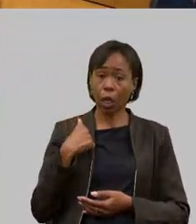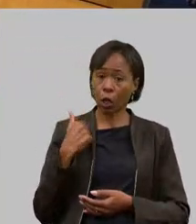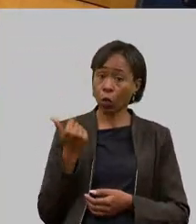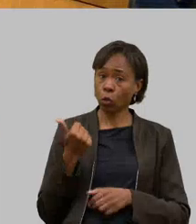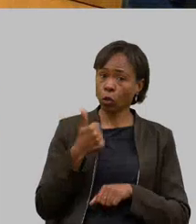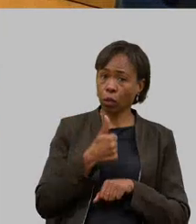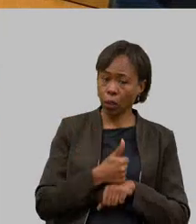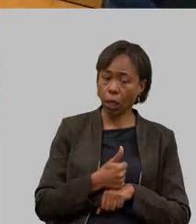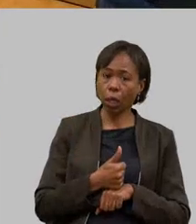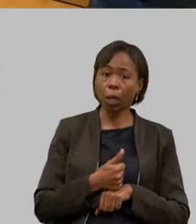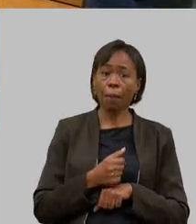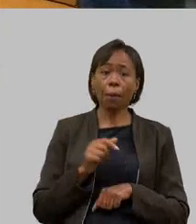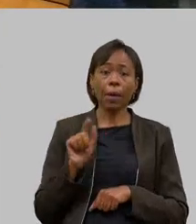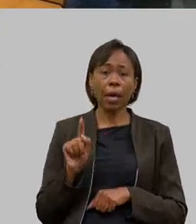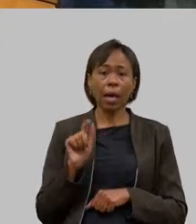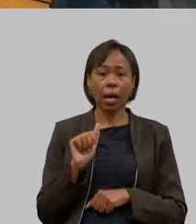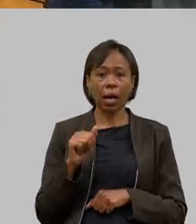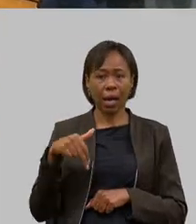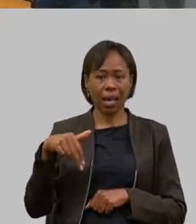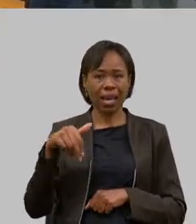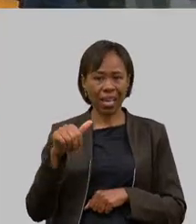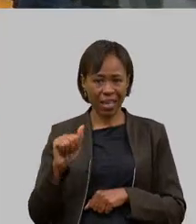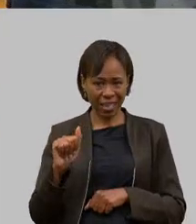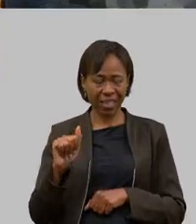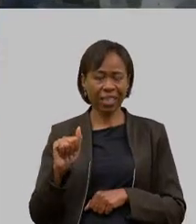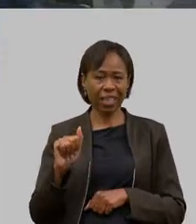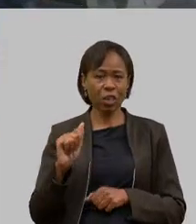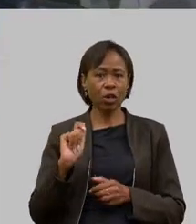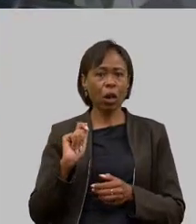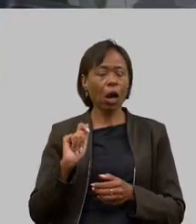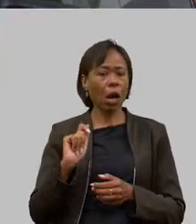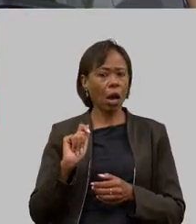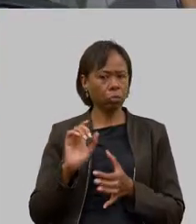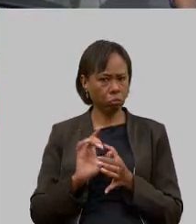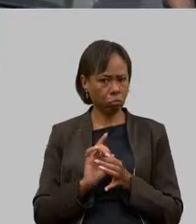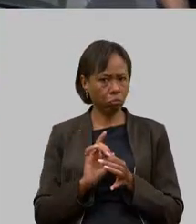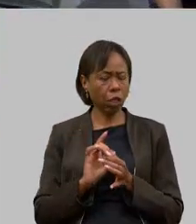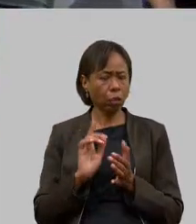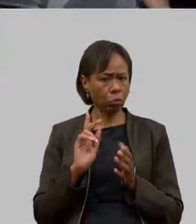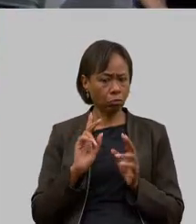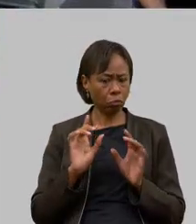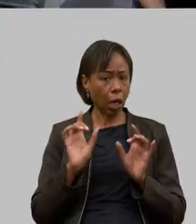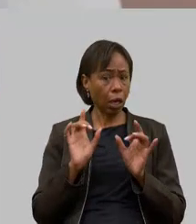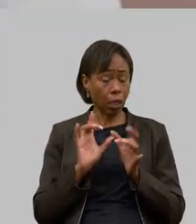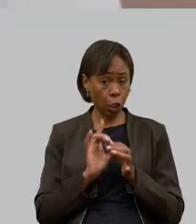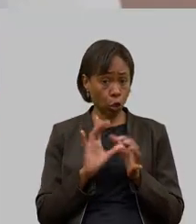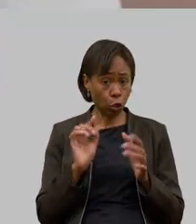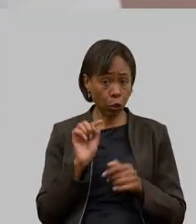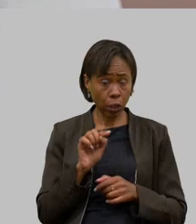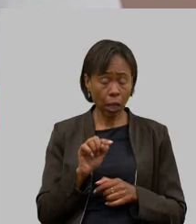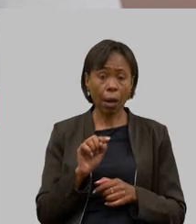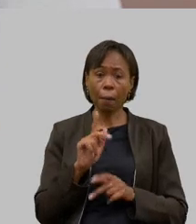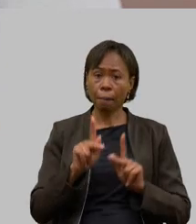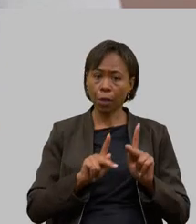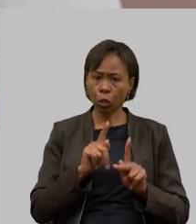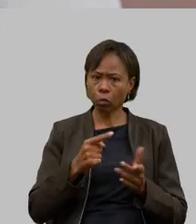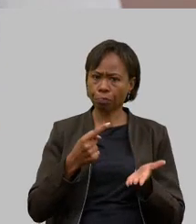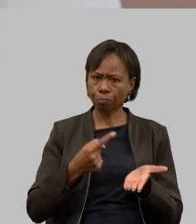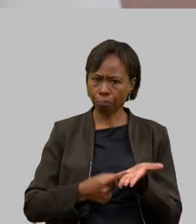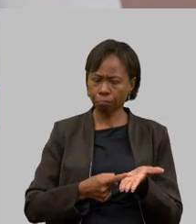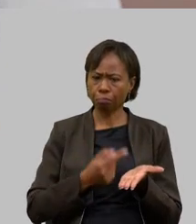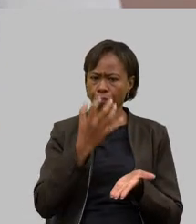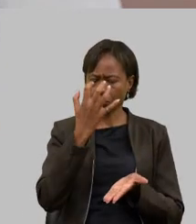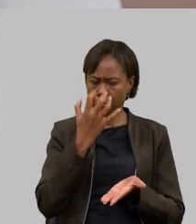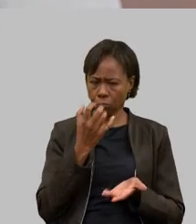que a secretária Ana deixou mas extremamente competentes comprometidos ágeis porque eu acho que o serviço público não pode